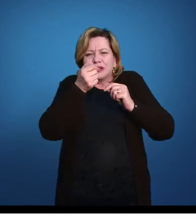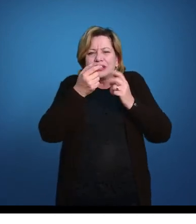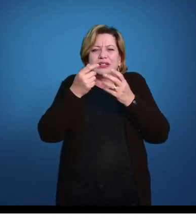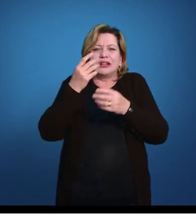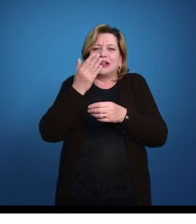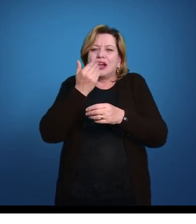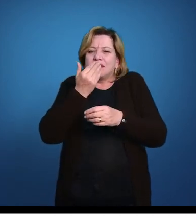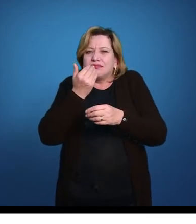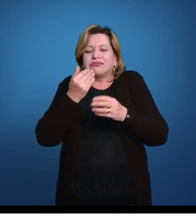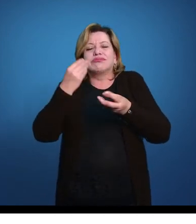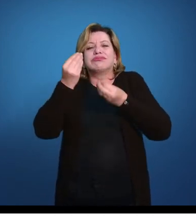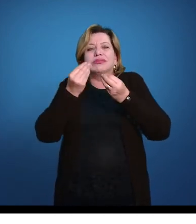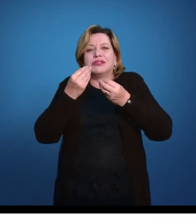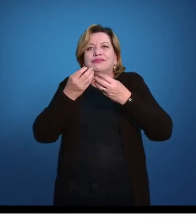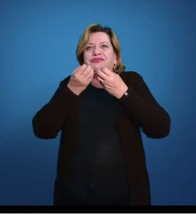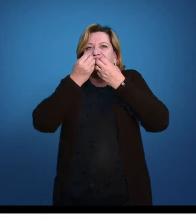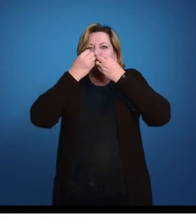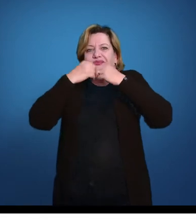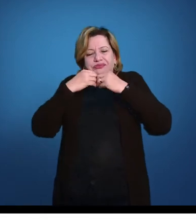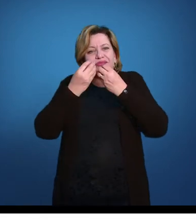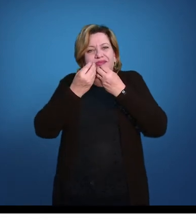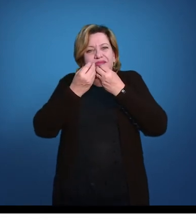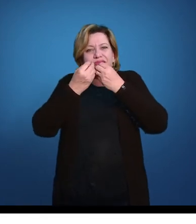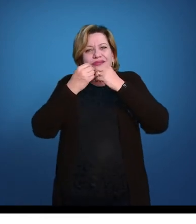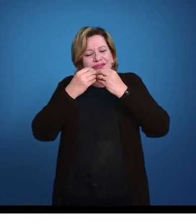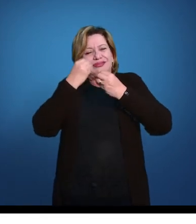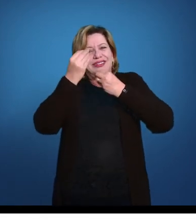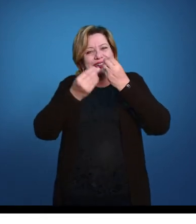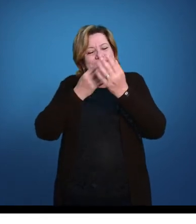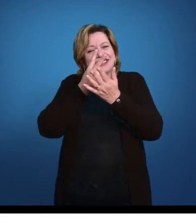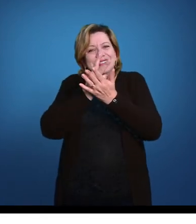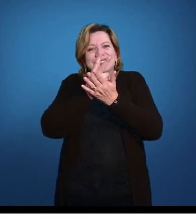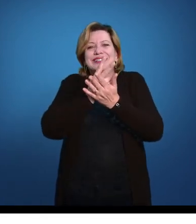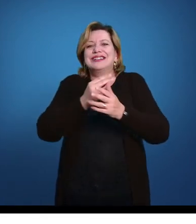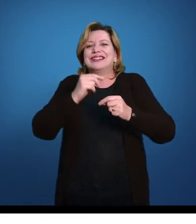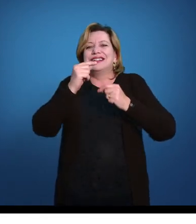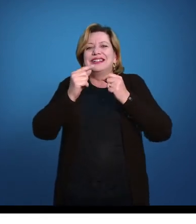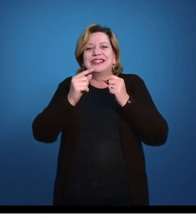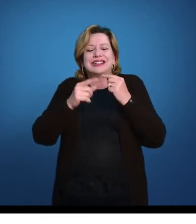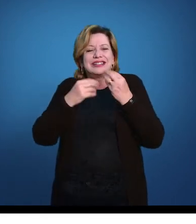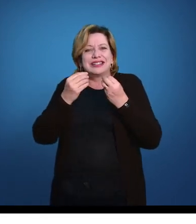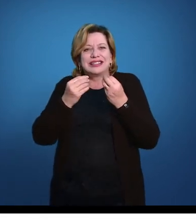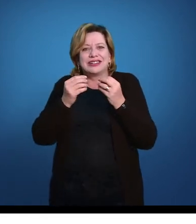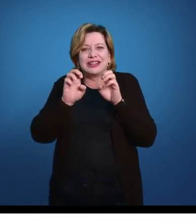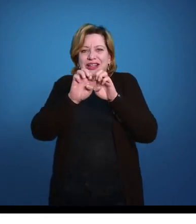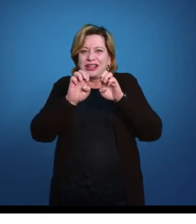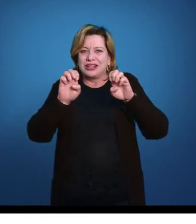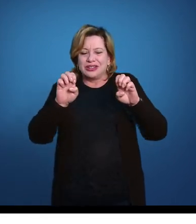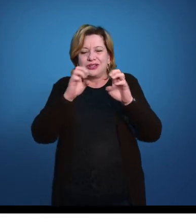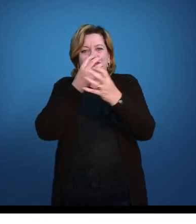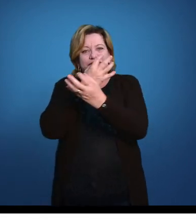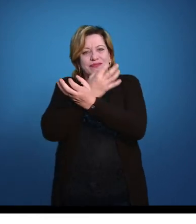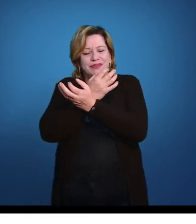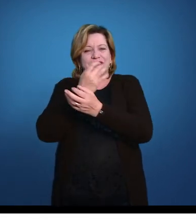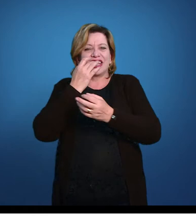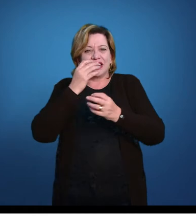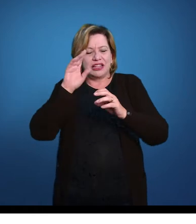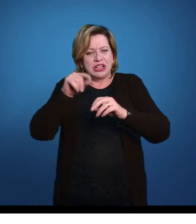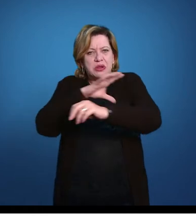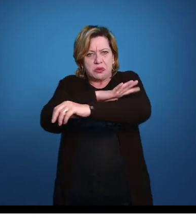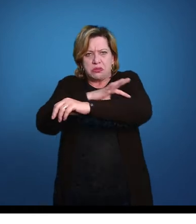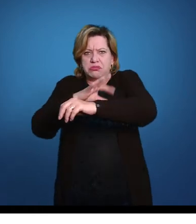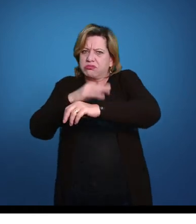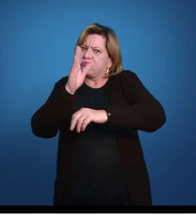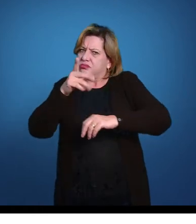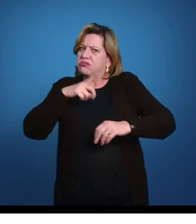vai terminar de engolir isso e se alimentar dessas partículas. Então, essa estrutura esquelética e muscular já existia,